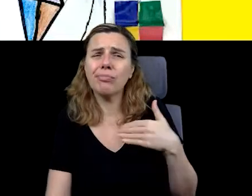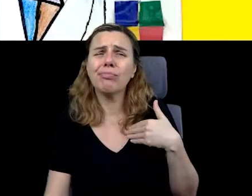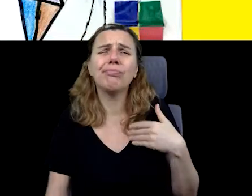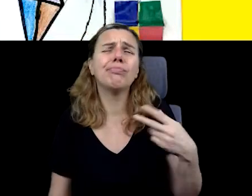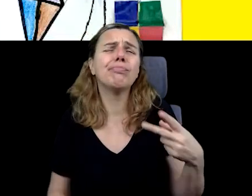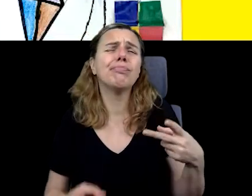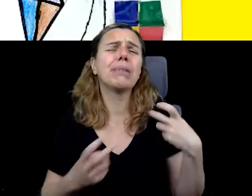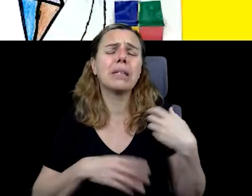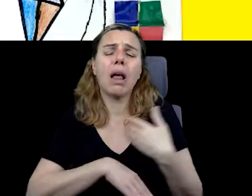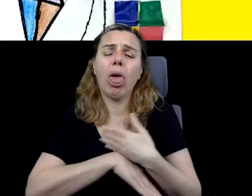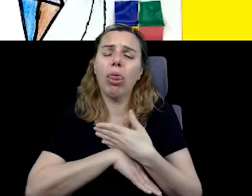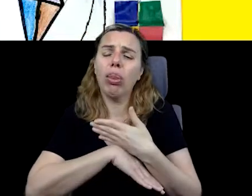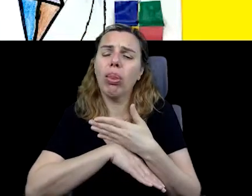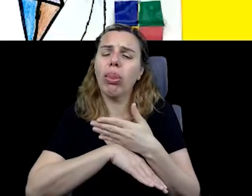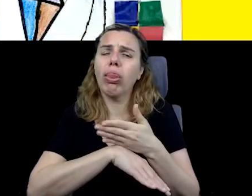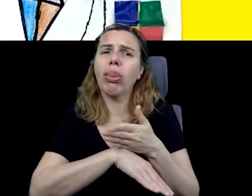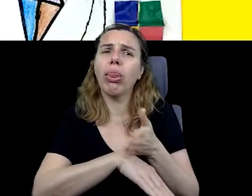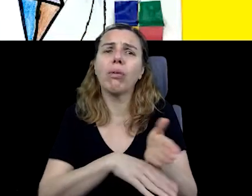tempo passar.